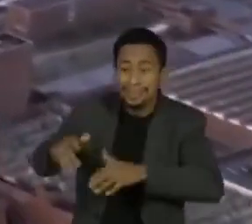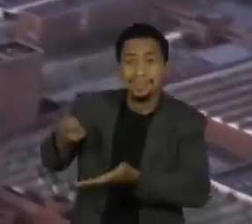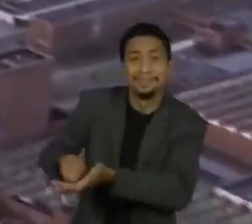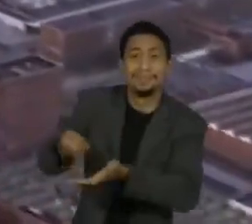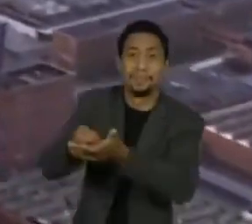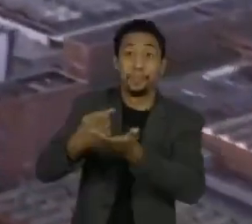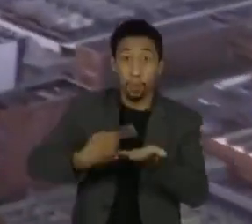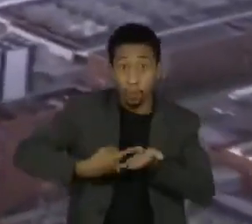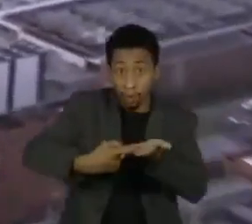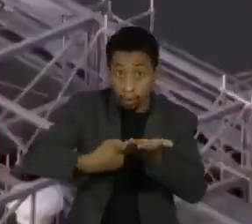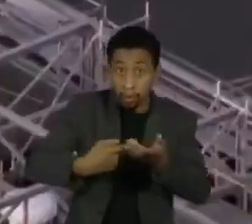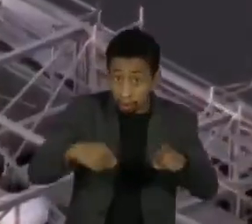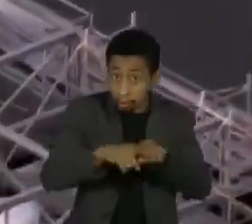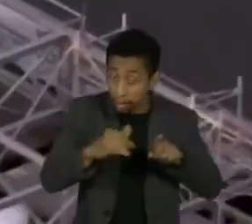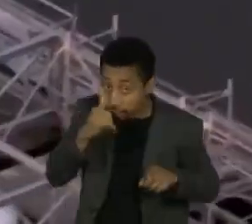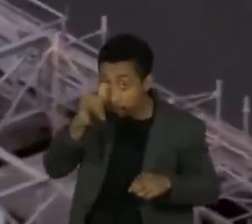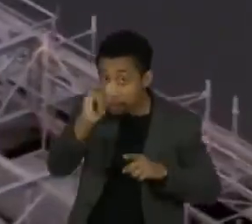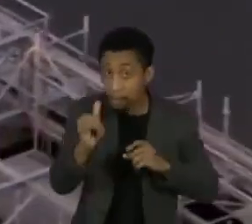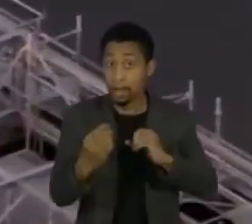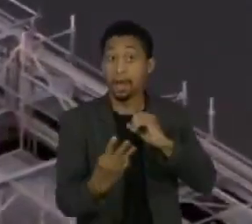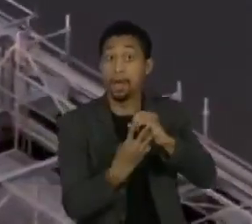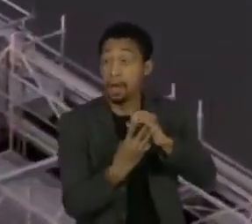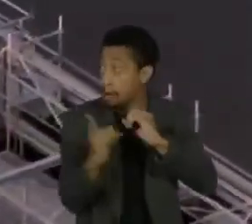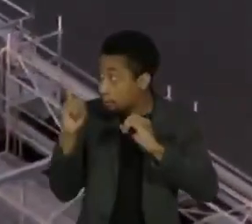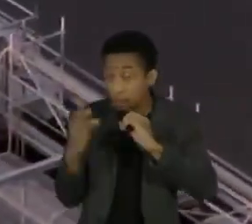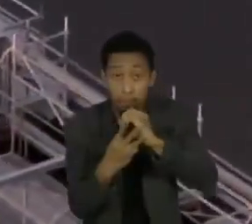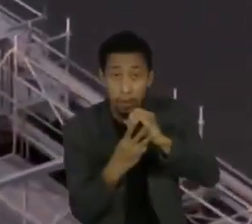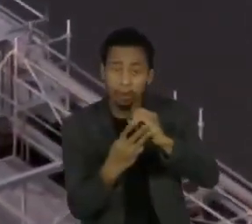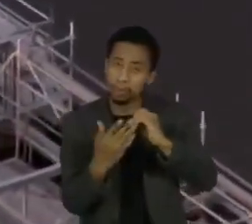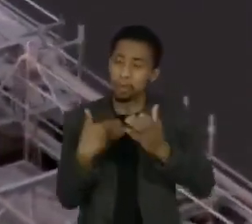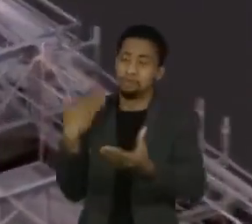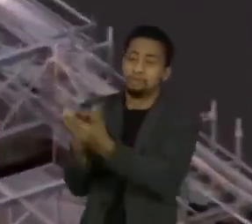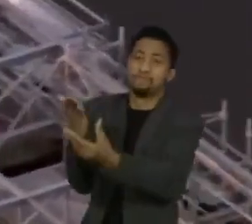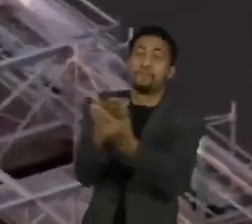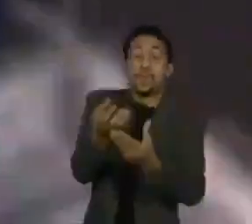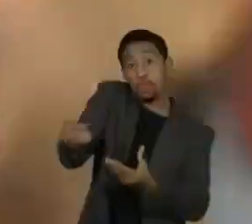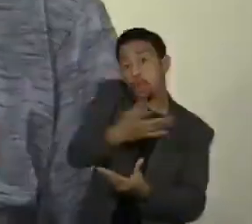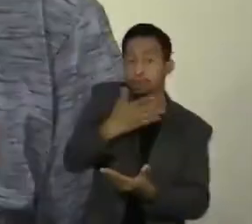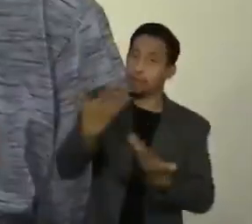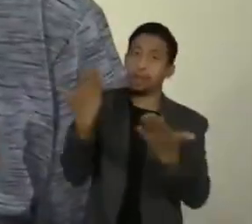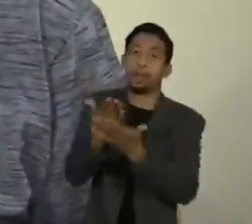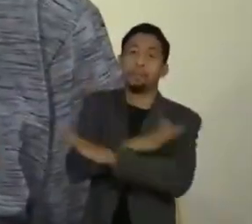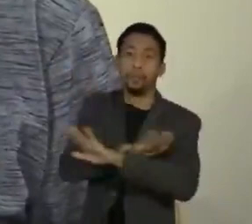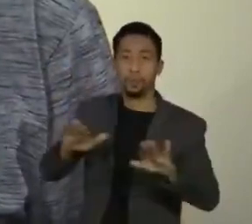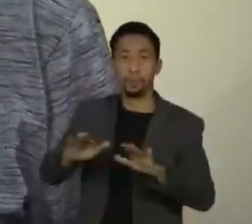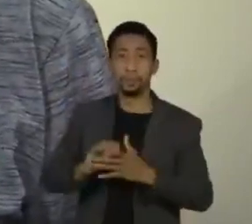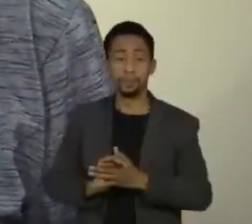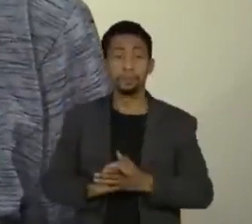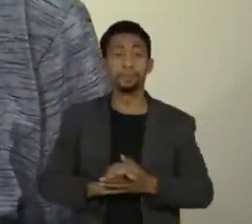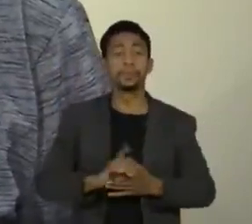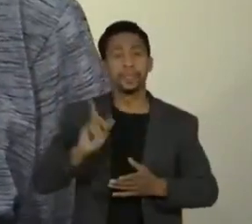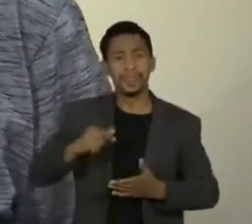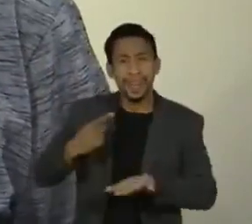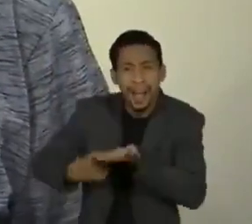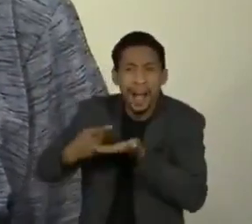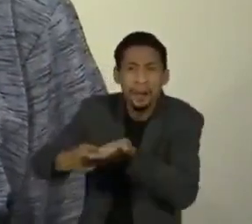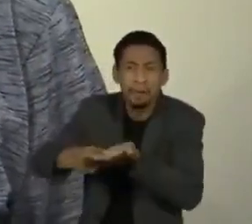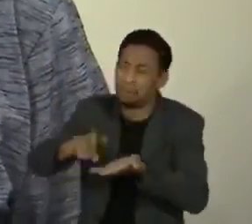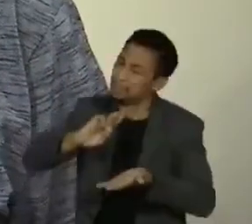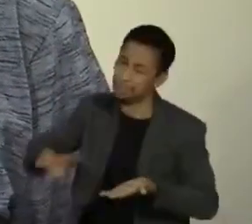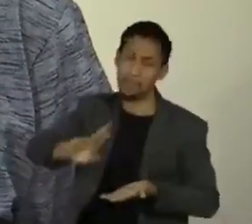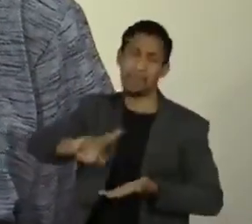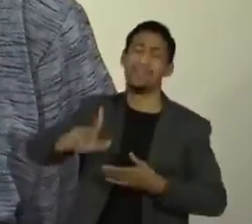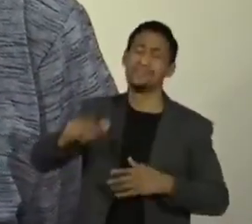O acordo também impede que a Volks seja alvo de novas ações na justiça. Não foi um acordo, foi uma vergonha,